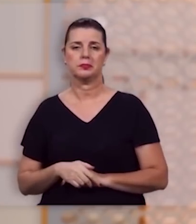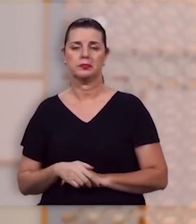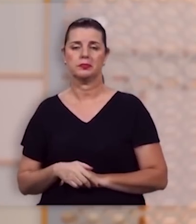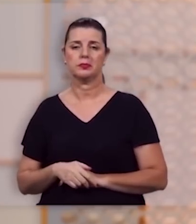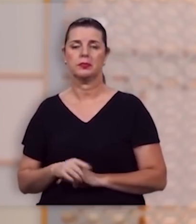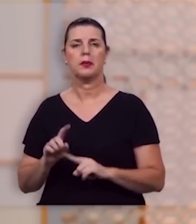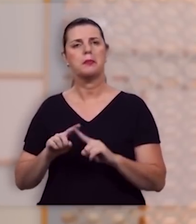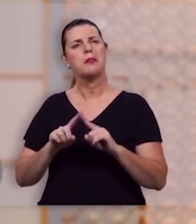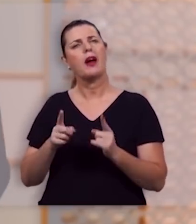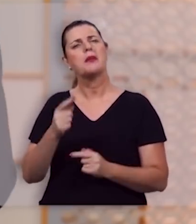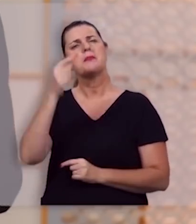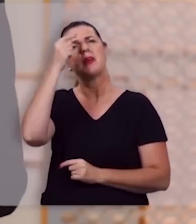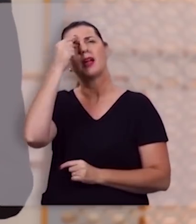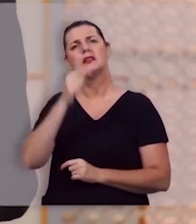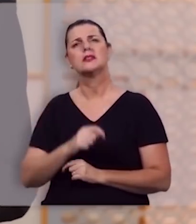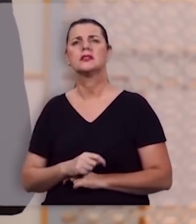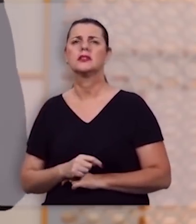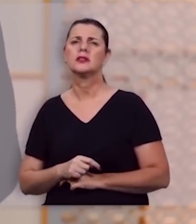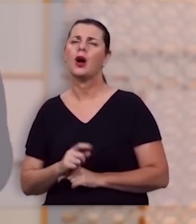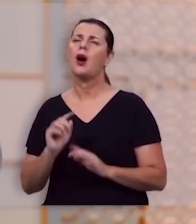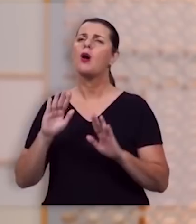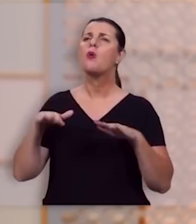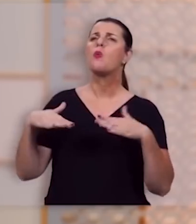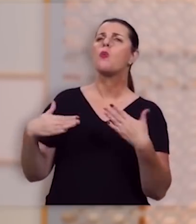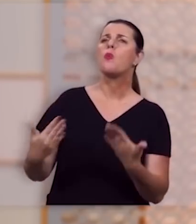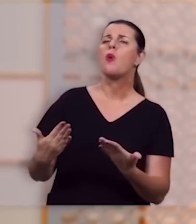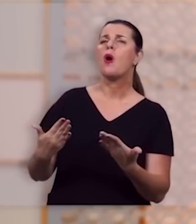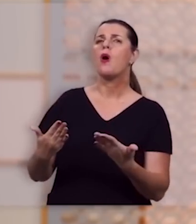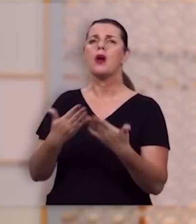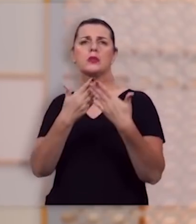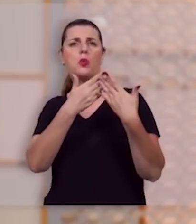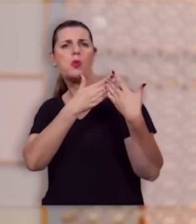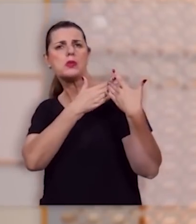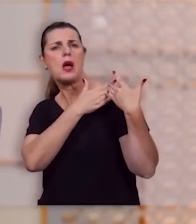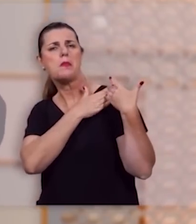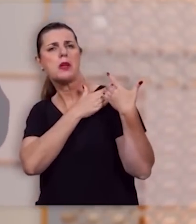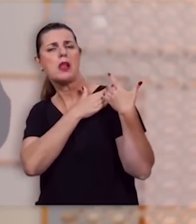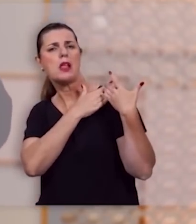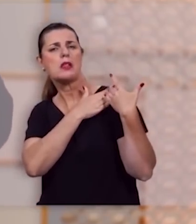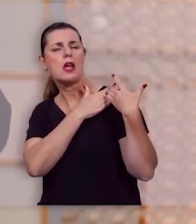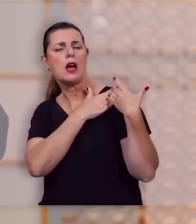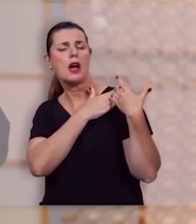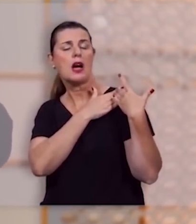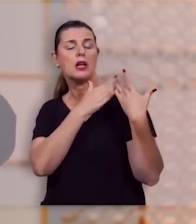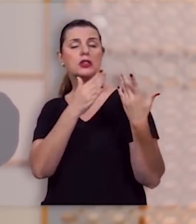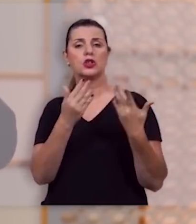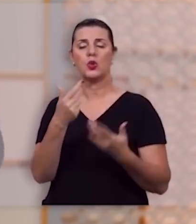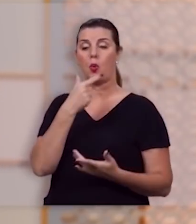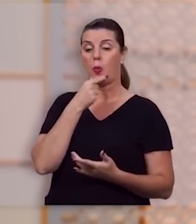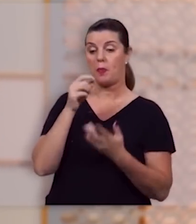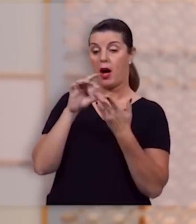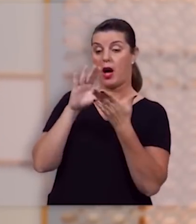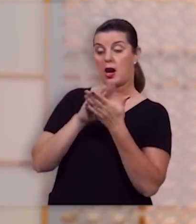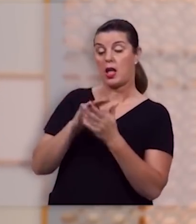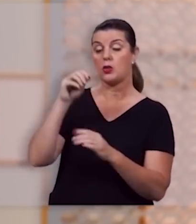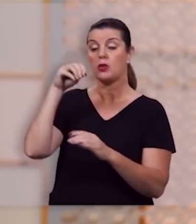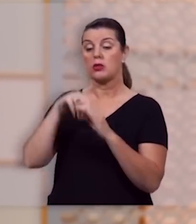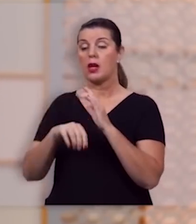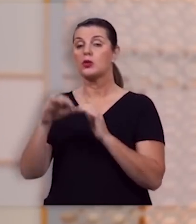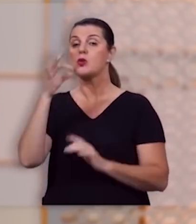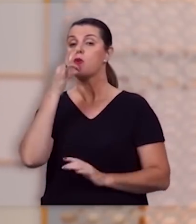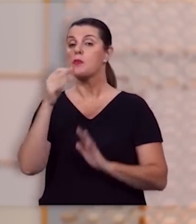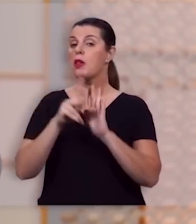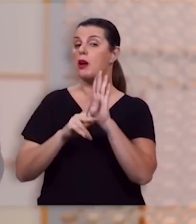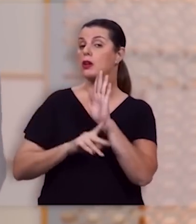mas aí você pode perguntar e qual o papel desse marido dentro deste propósito divino para o casamento